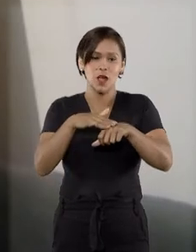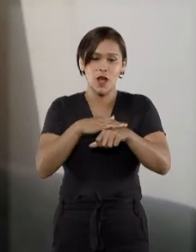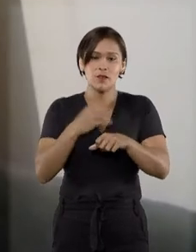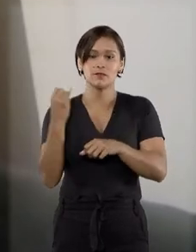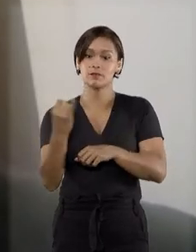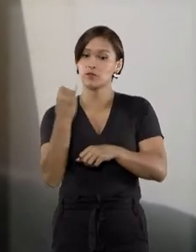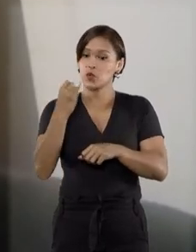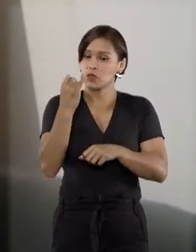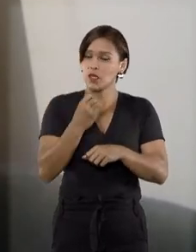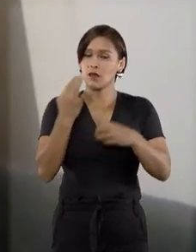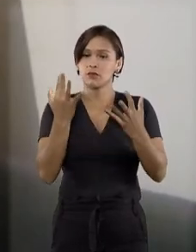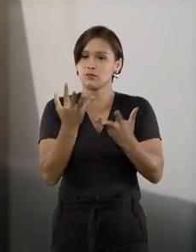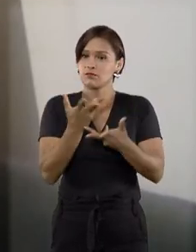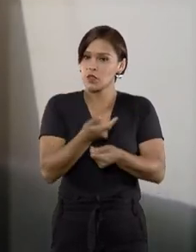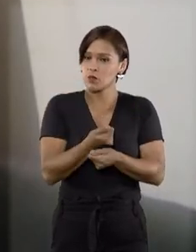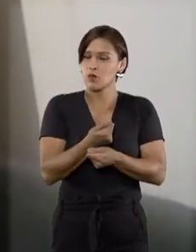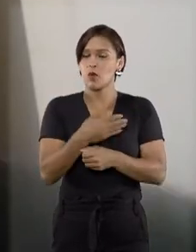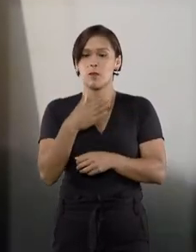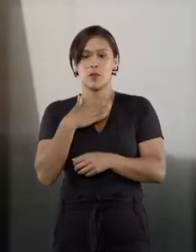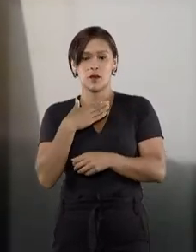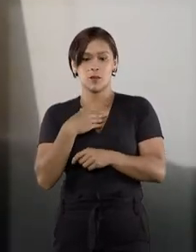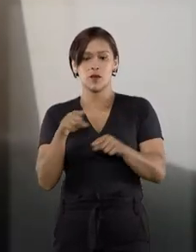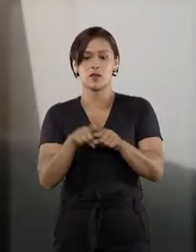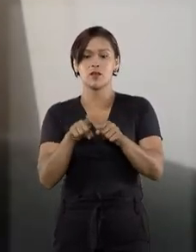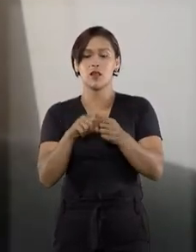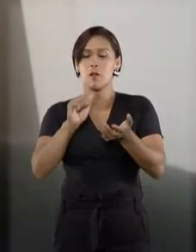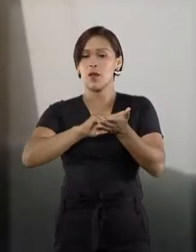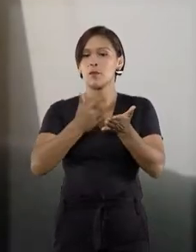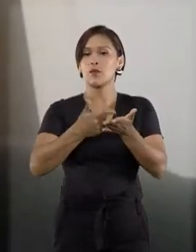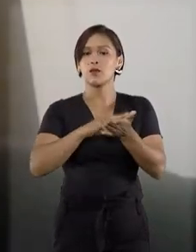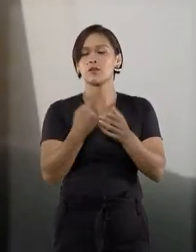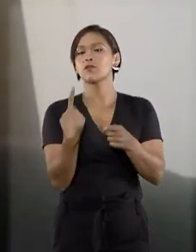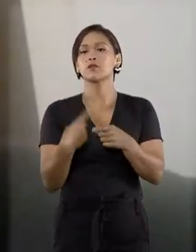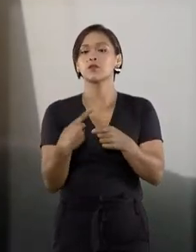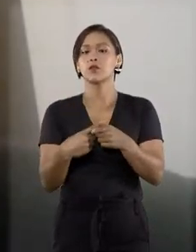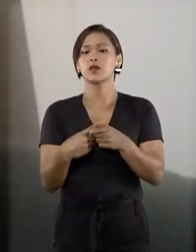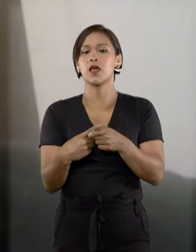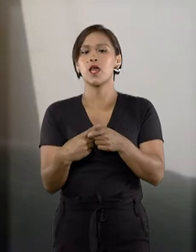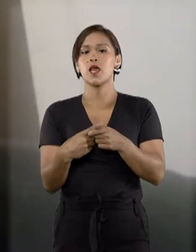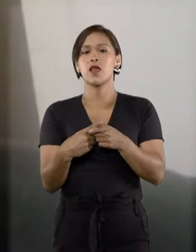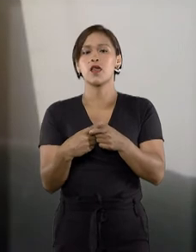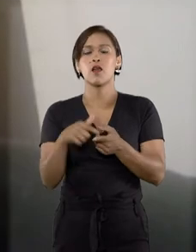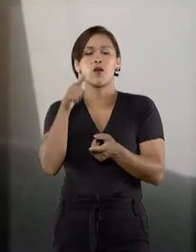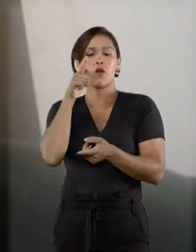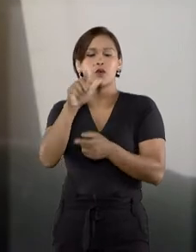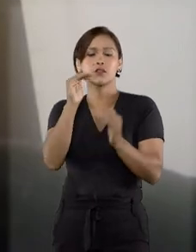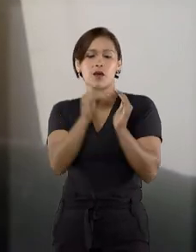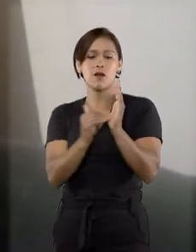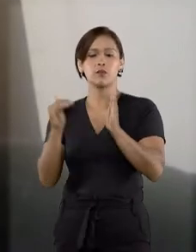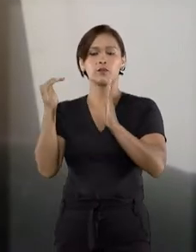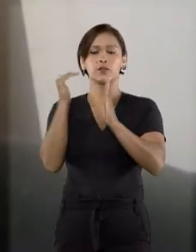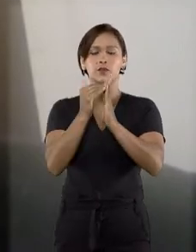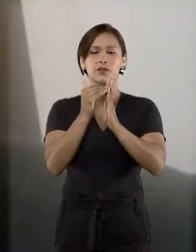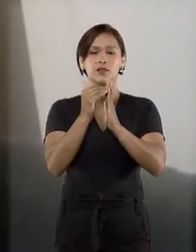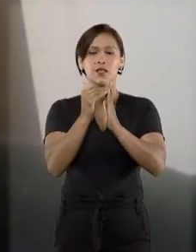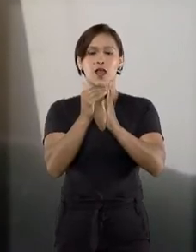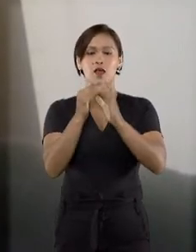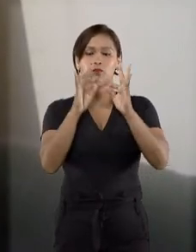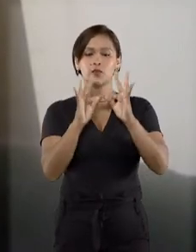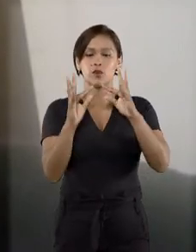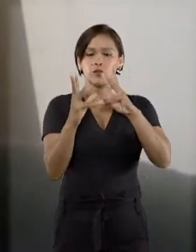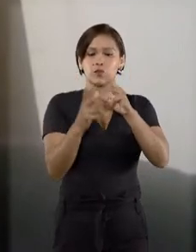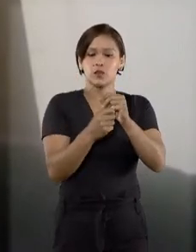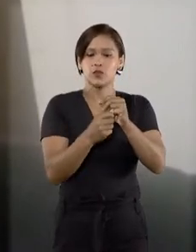rico, muito enriquecedor também para mim e para a obra, porque dessa maneira conseguimos alcançar o melhor produto final,